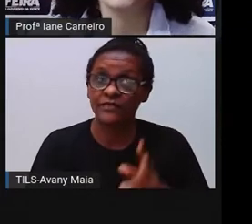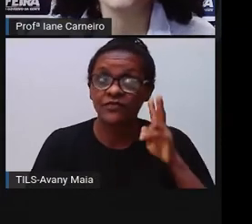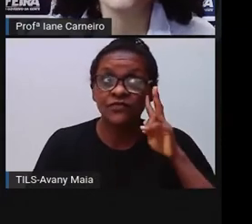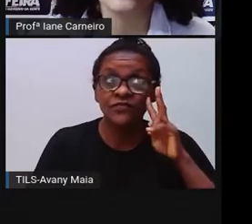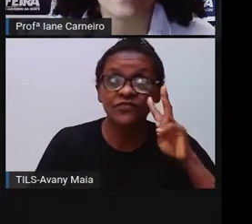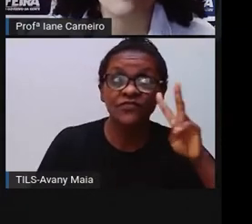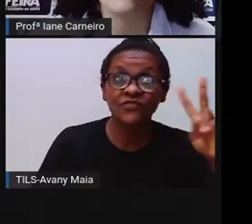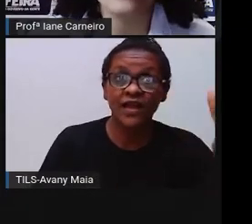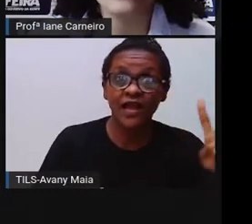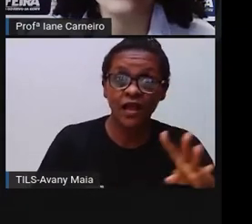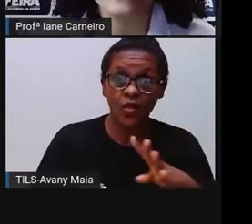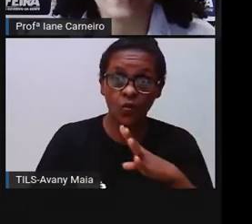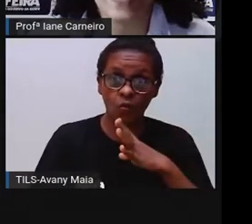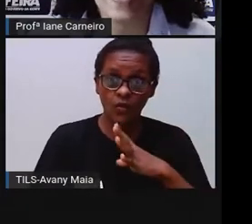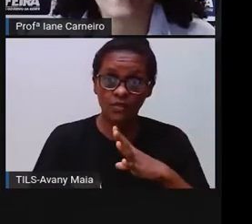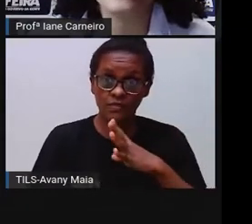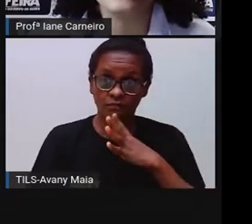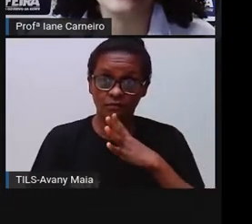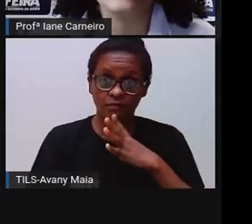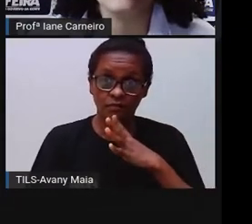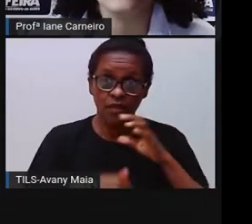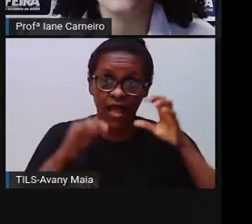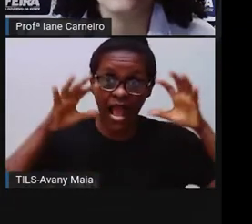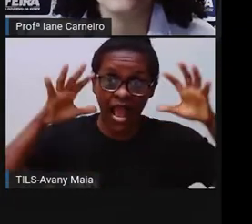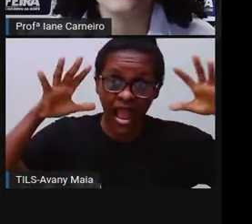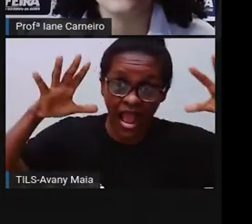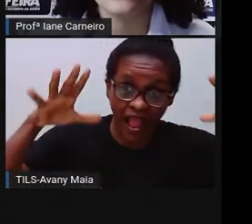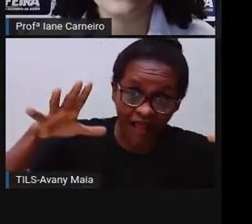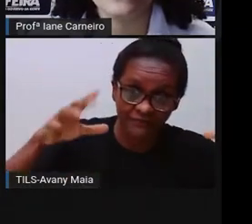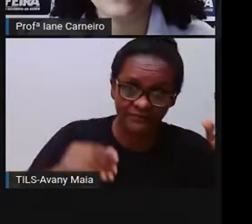de Gustavo Radam,